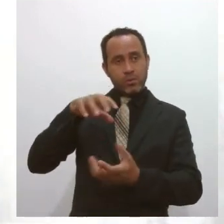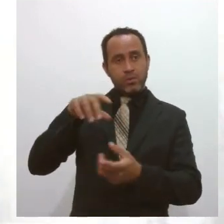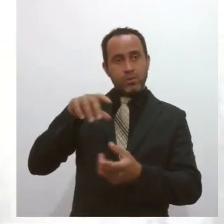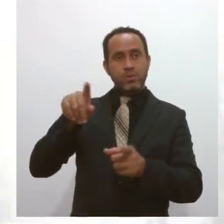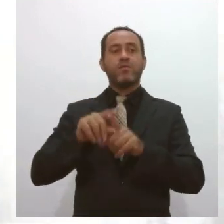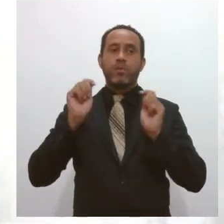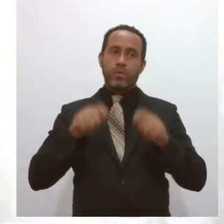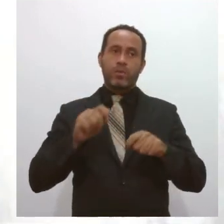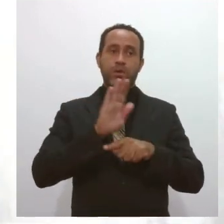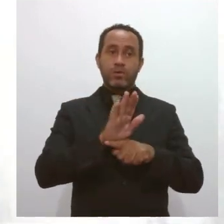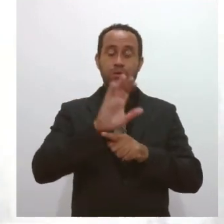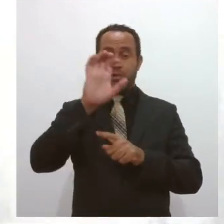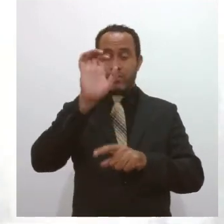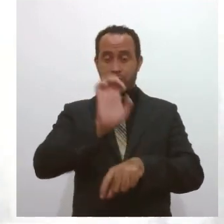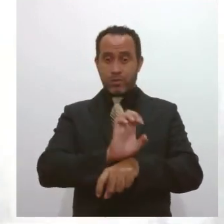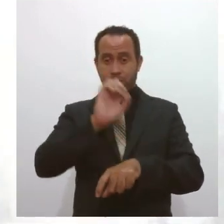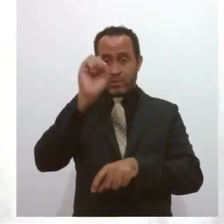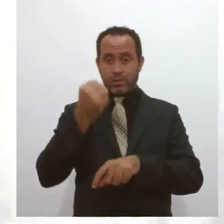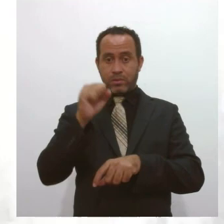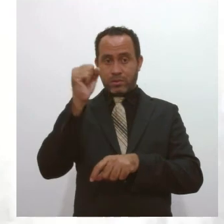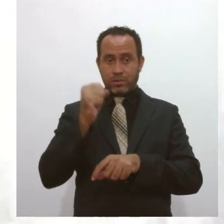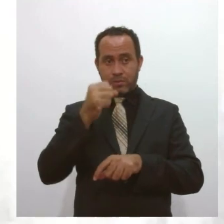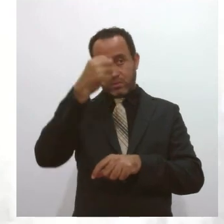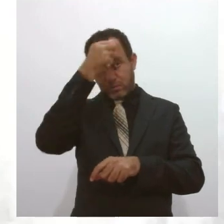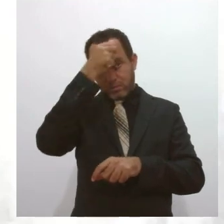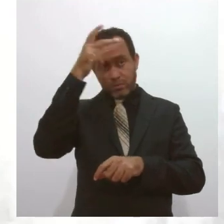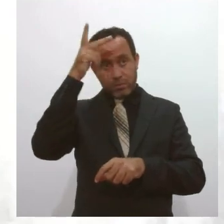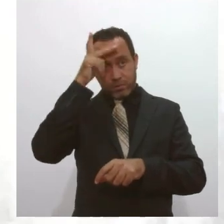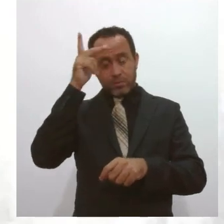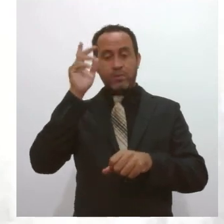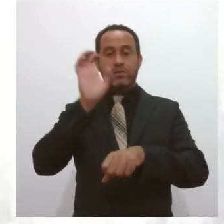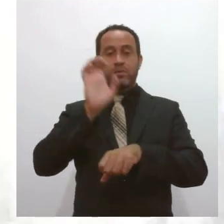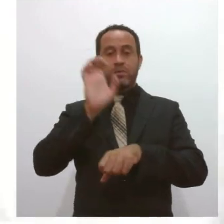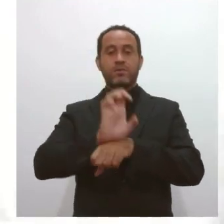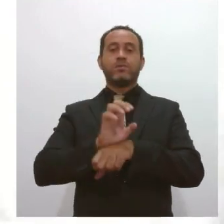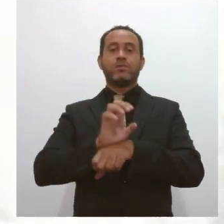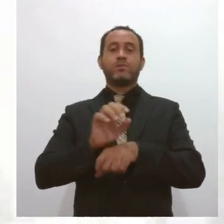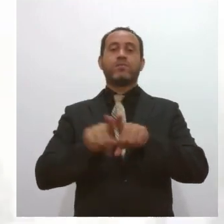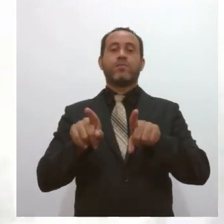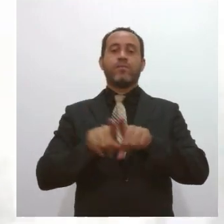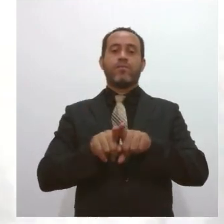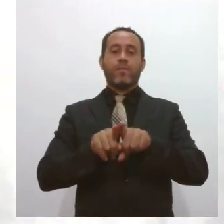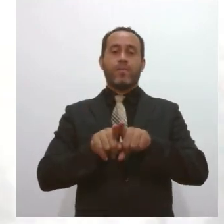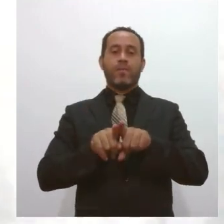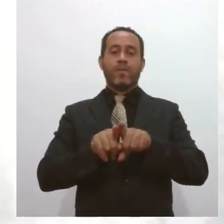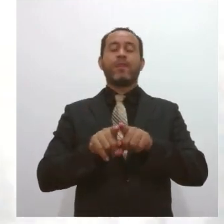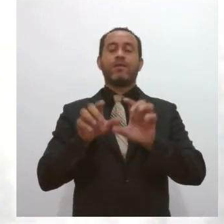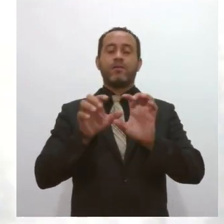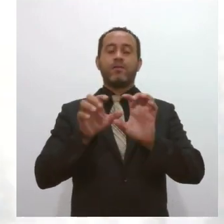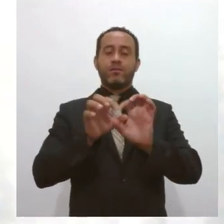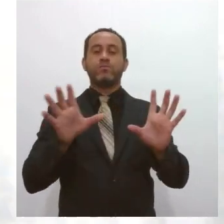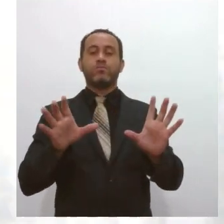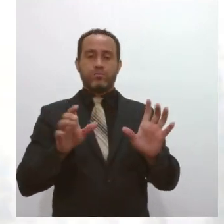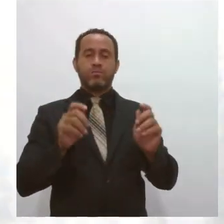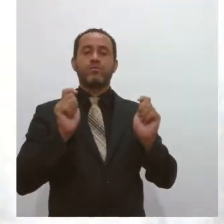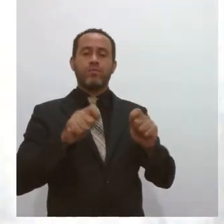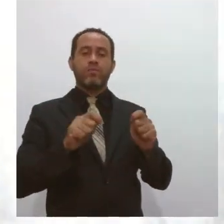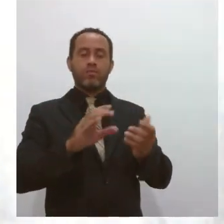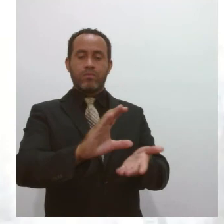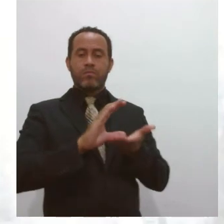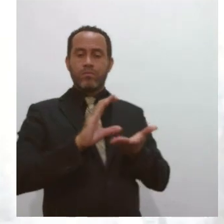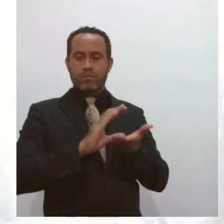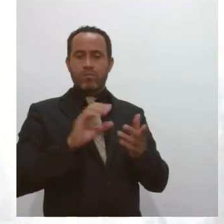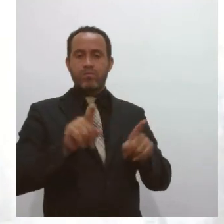estado de Sergipe, como de prefeituras aqui do estado, que estão habilitadas para receber esses recursos.